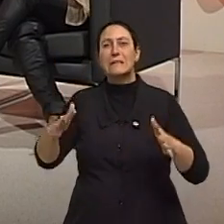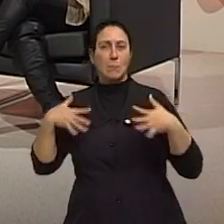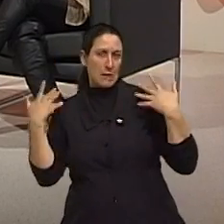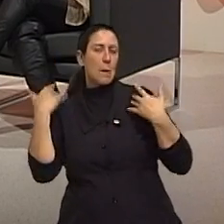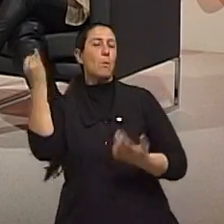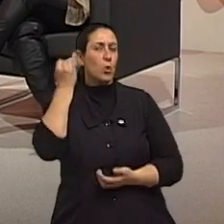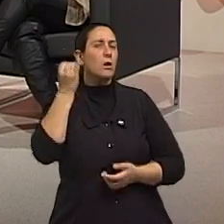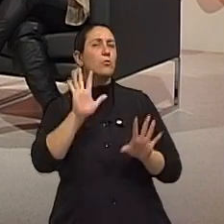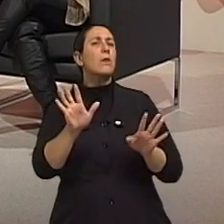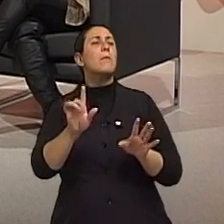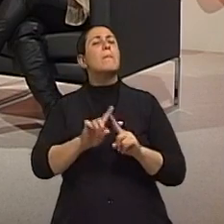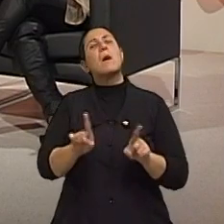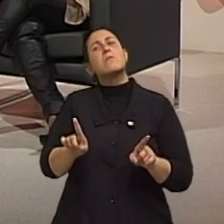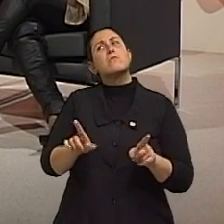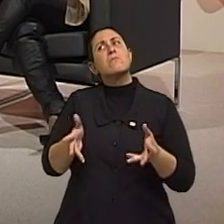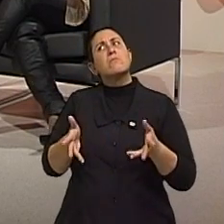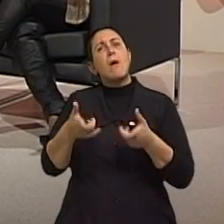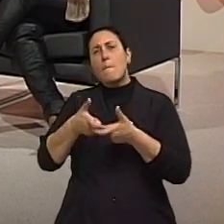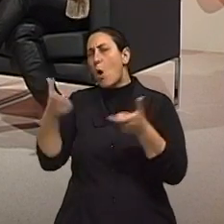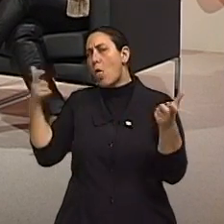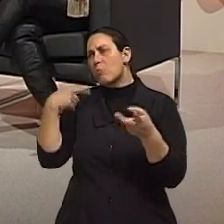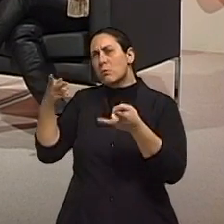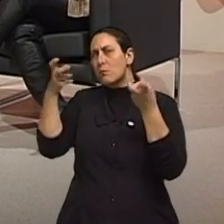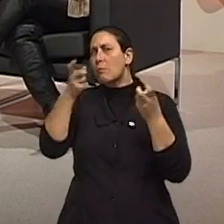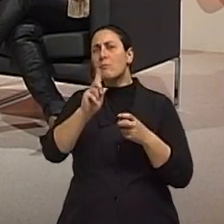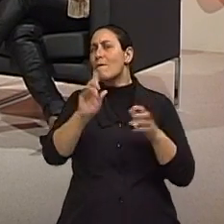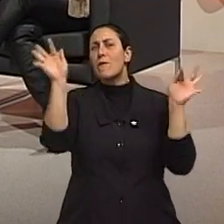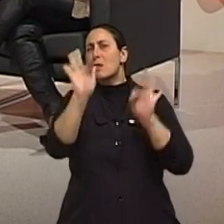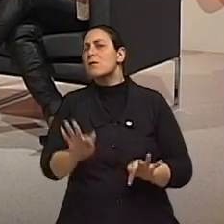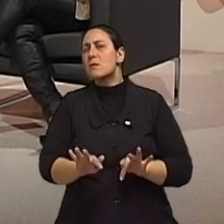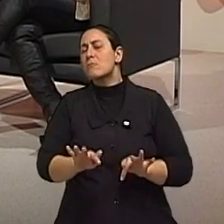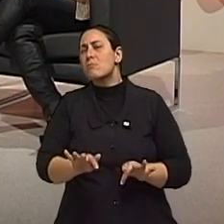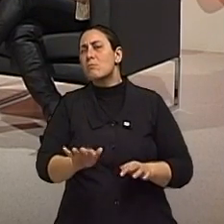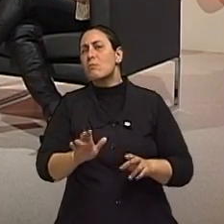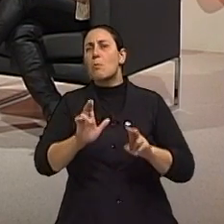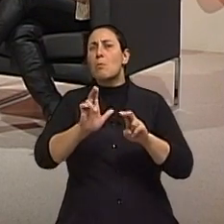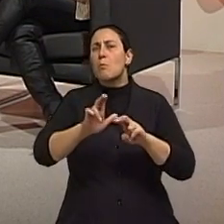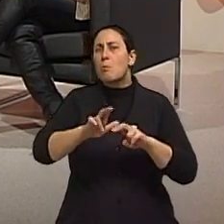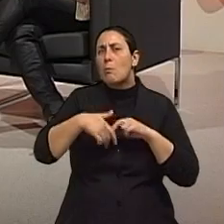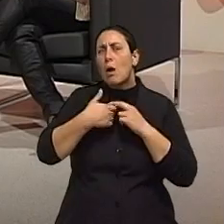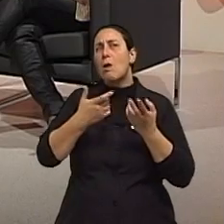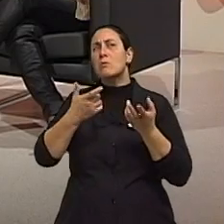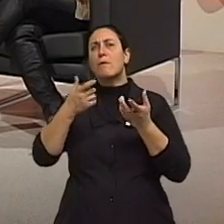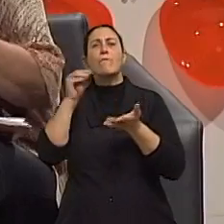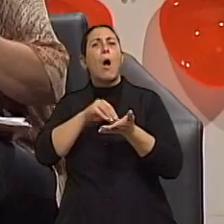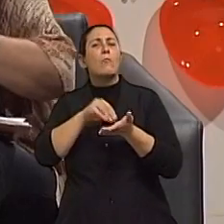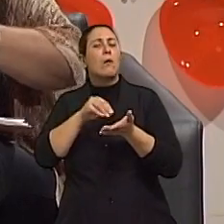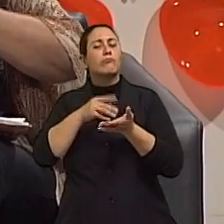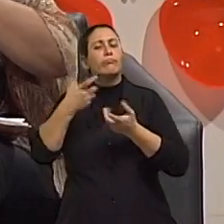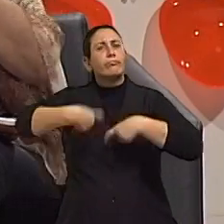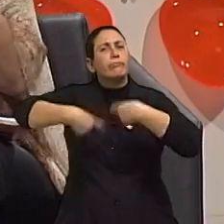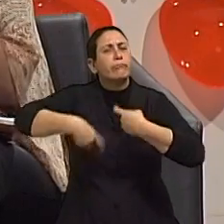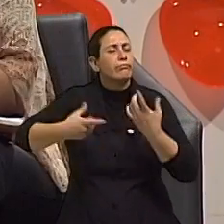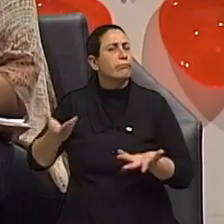o fundamental. Mas a maioria me parece que não está feliz, né, com esta falta de convivência. E a questão também